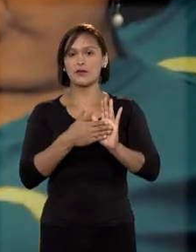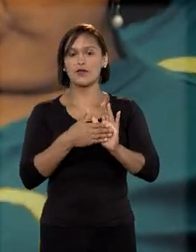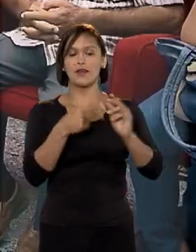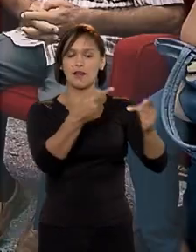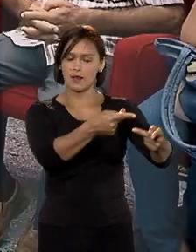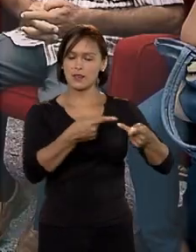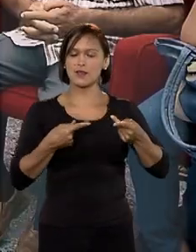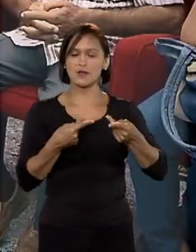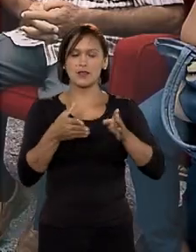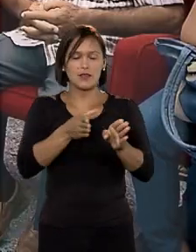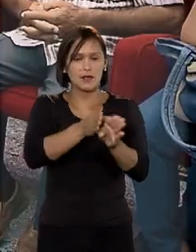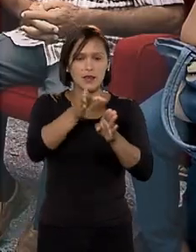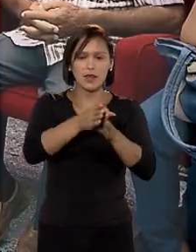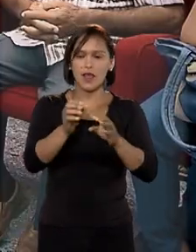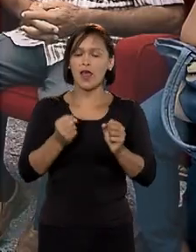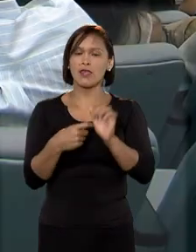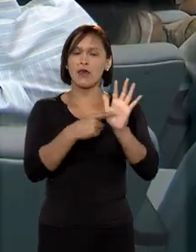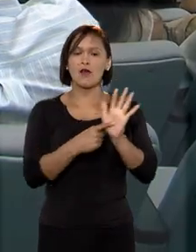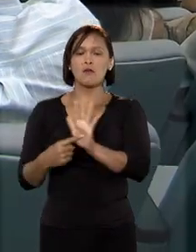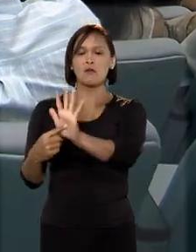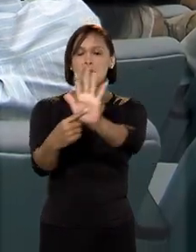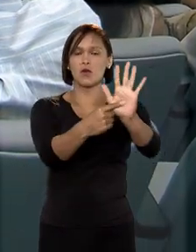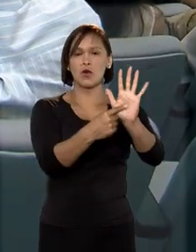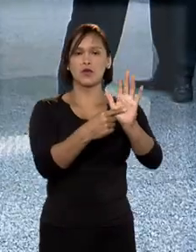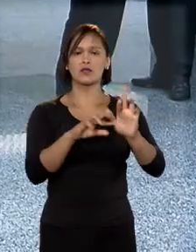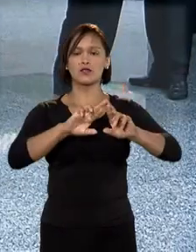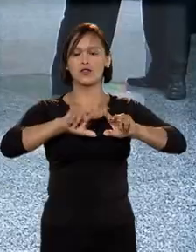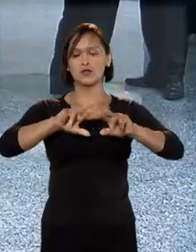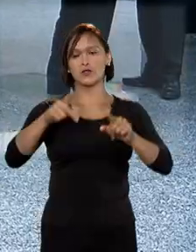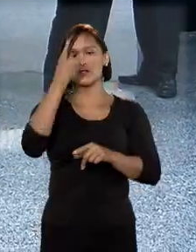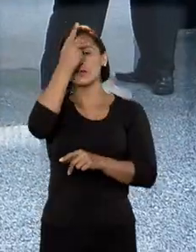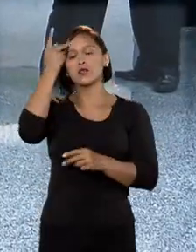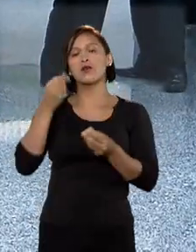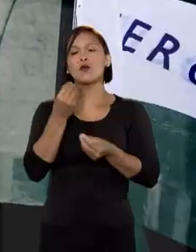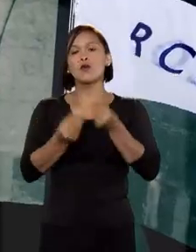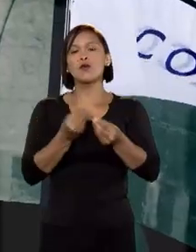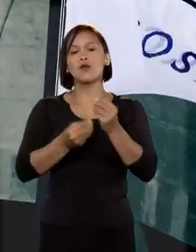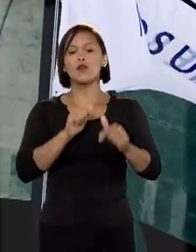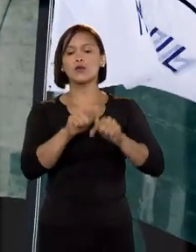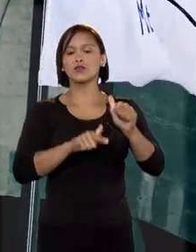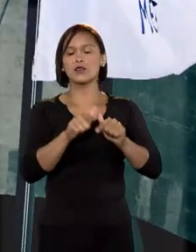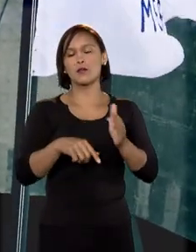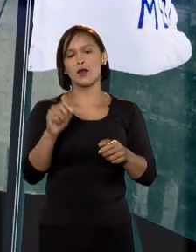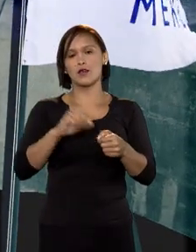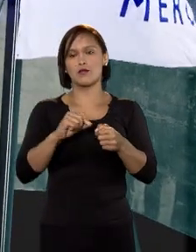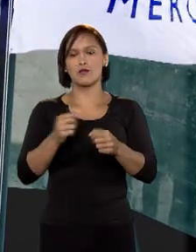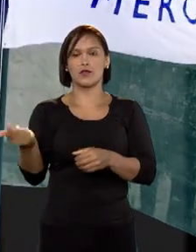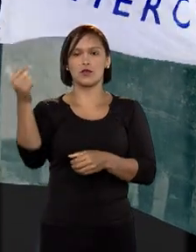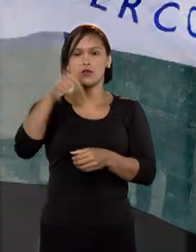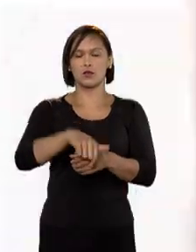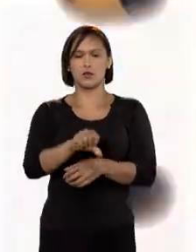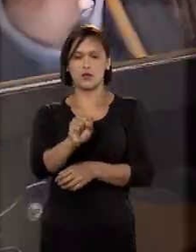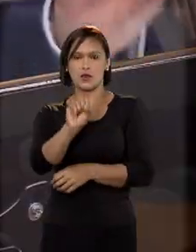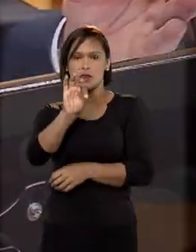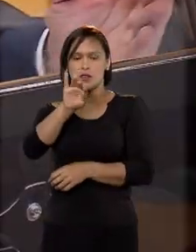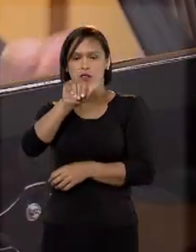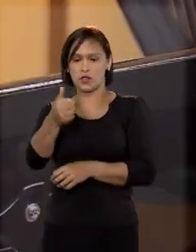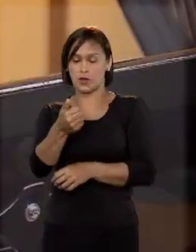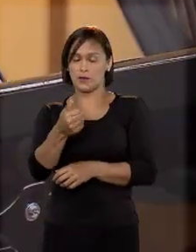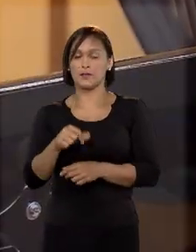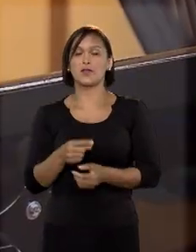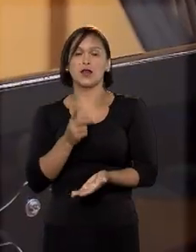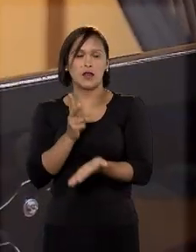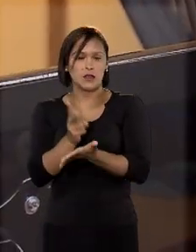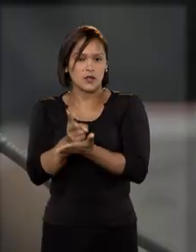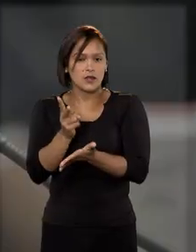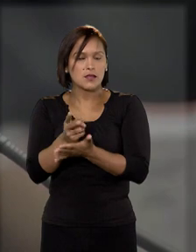As visitas guiadas mostram a um público diversificado o funcionamento do Superior Tribunal de Justiça. É assim que